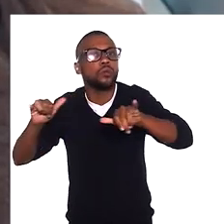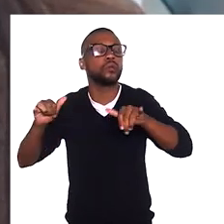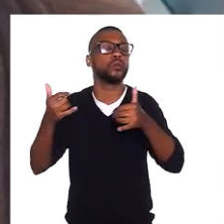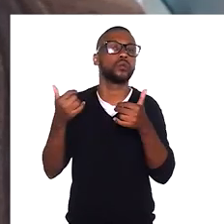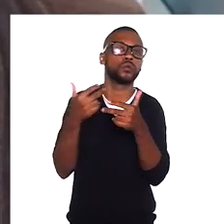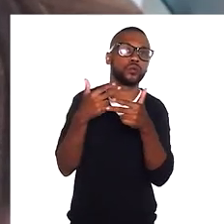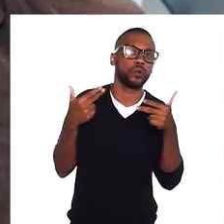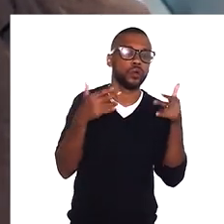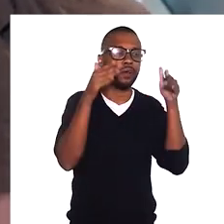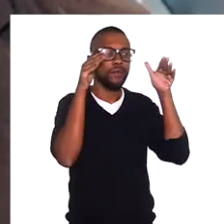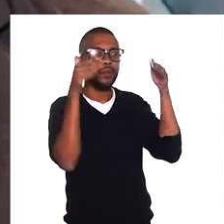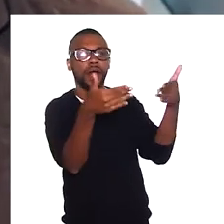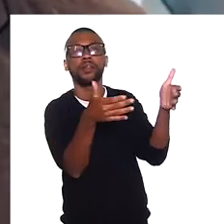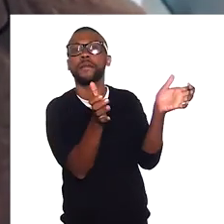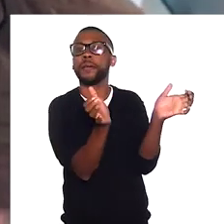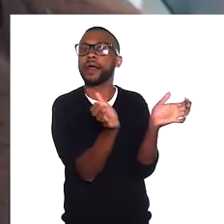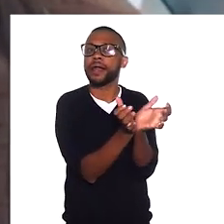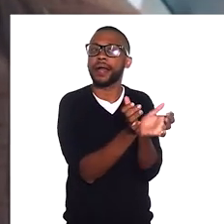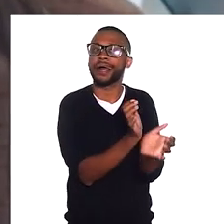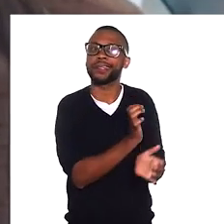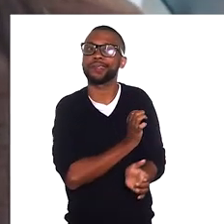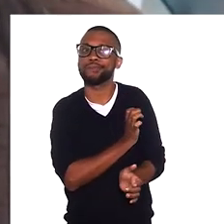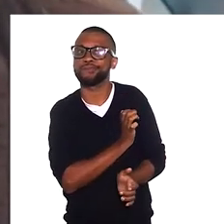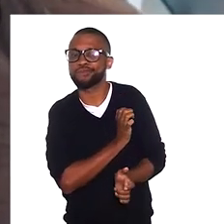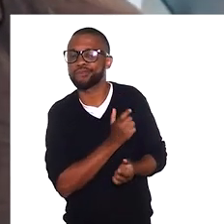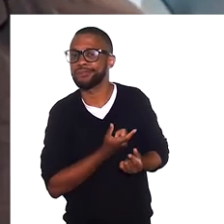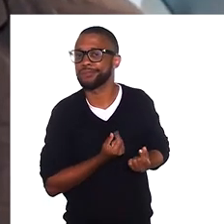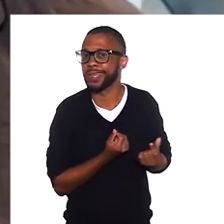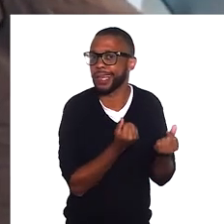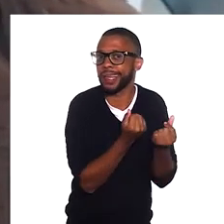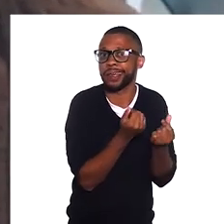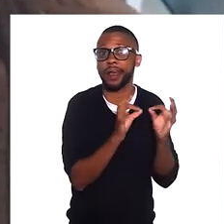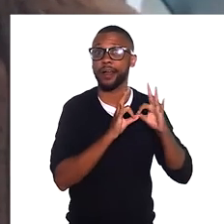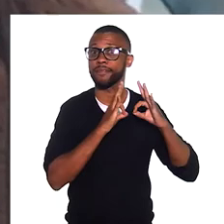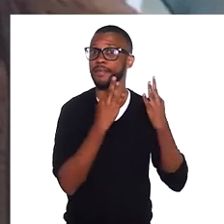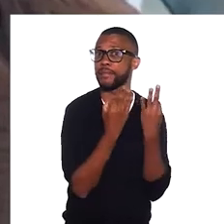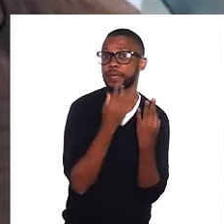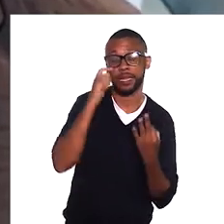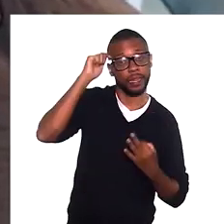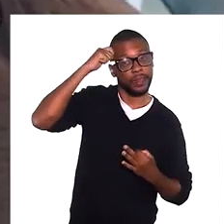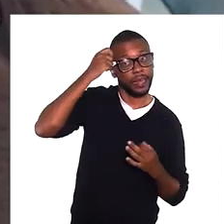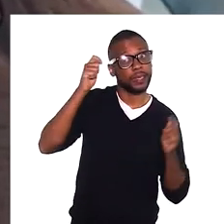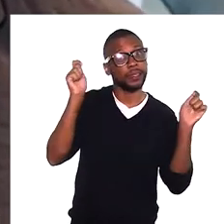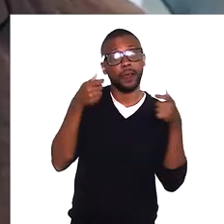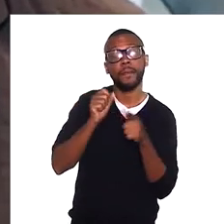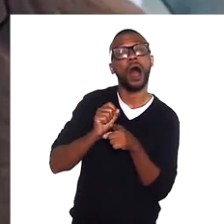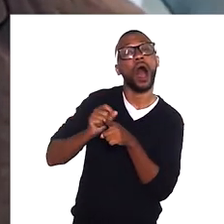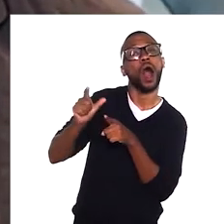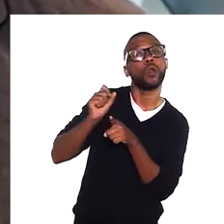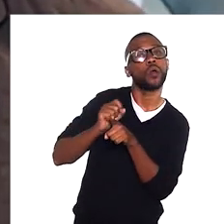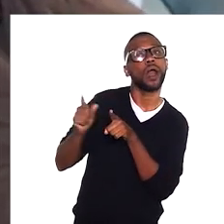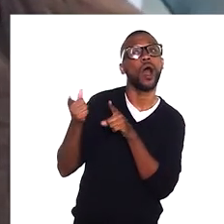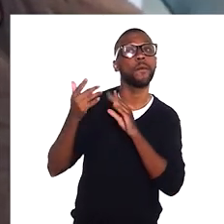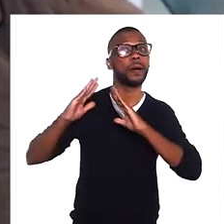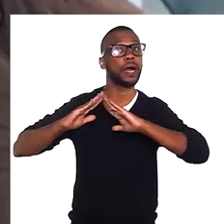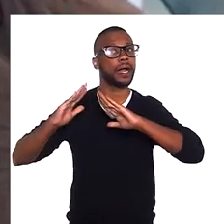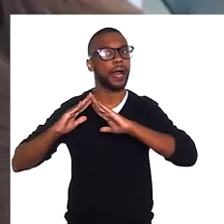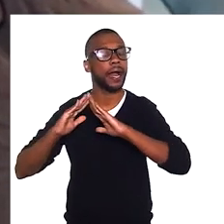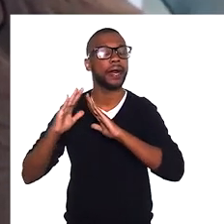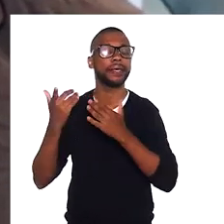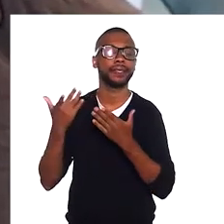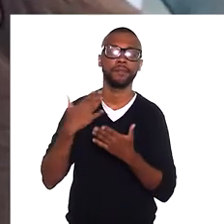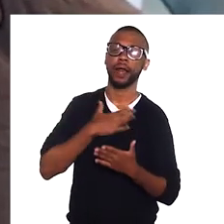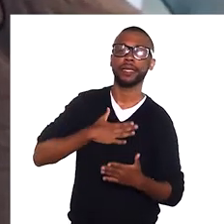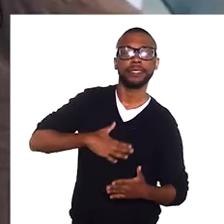Inclusive, anúncios voltados para a classe média, a família negra que aluga uma casa para